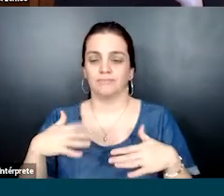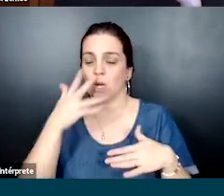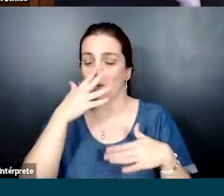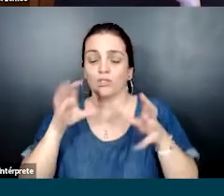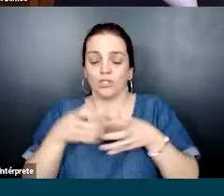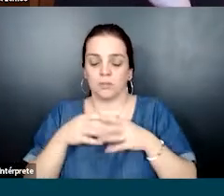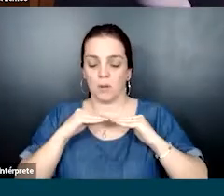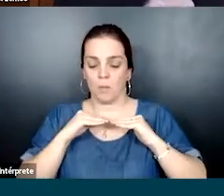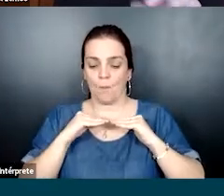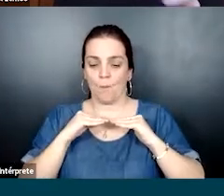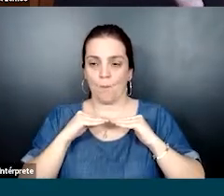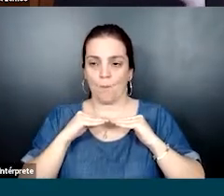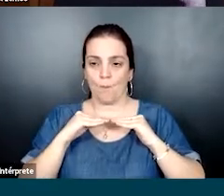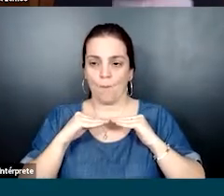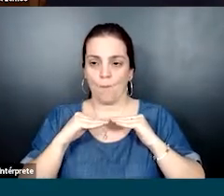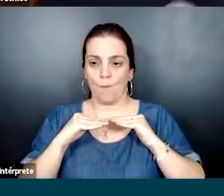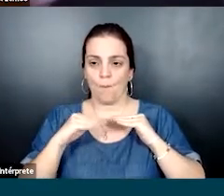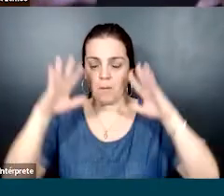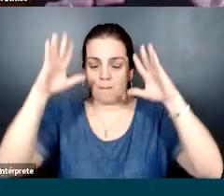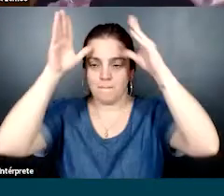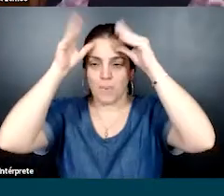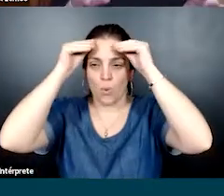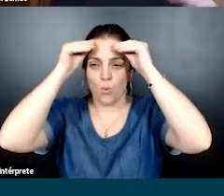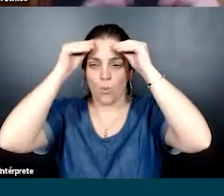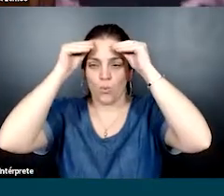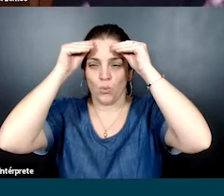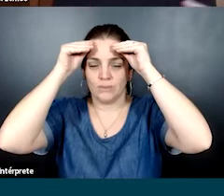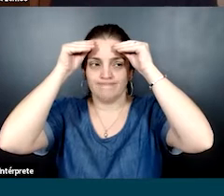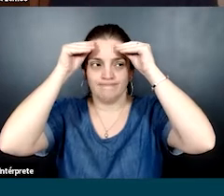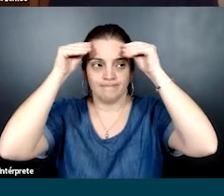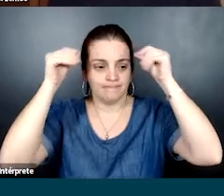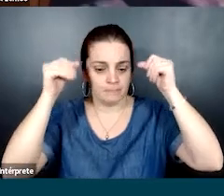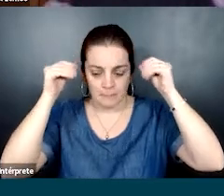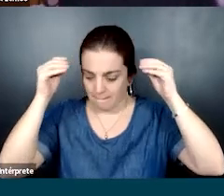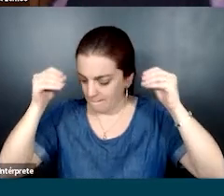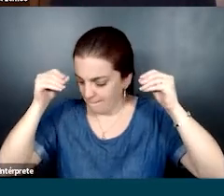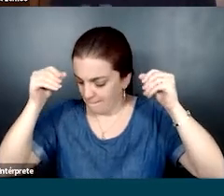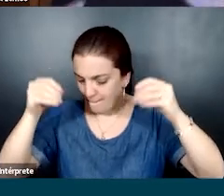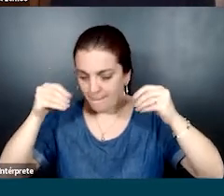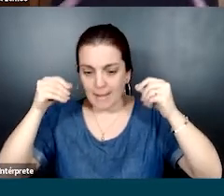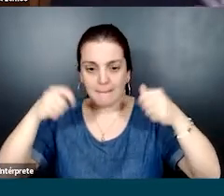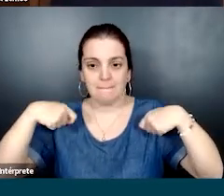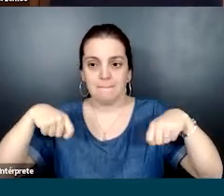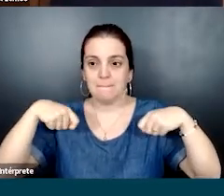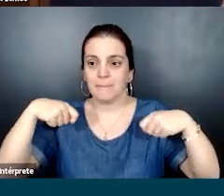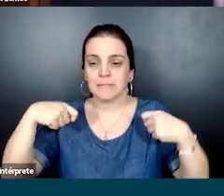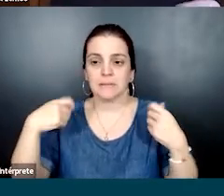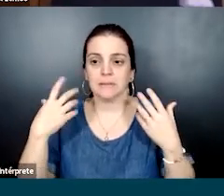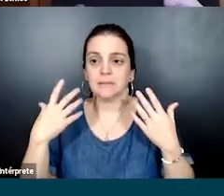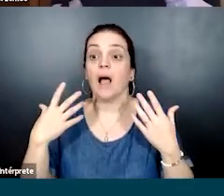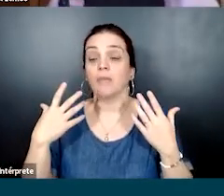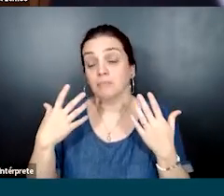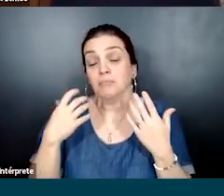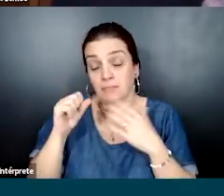está naqueles momentos muito de inércia do time. O apagão literalmente criativo, apagão estratégico, quando a gente precisa, de repente, avançar.